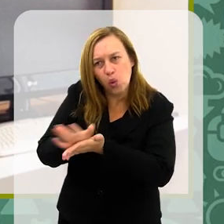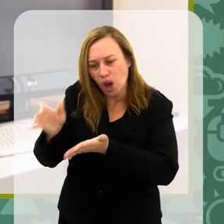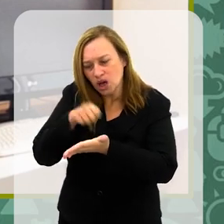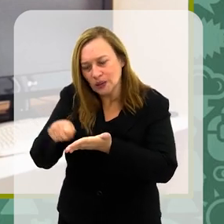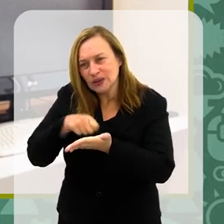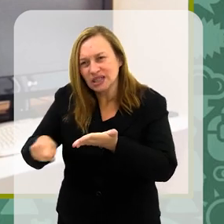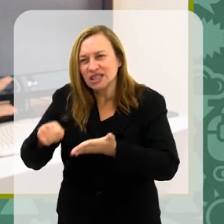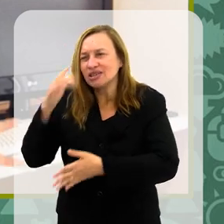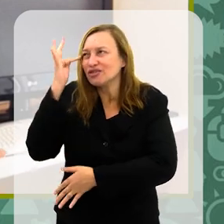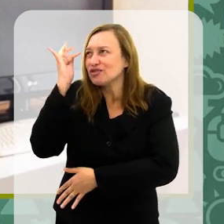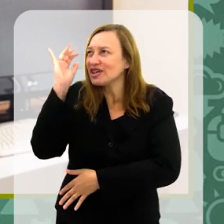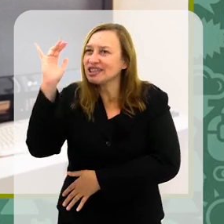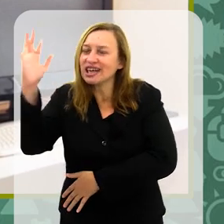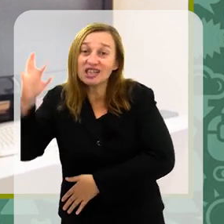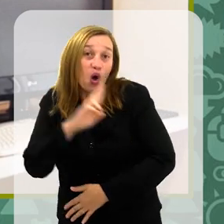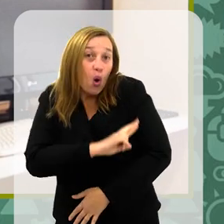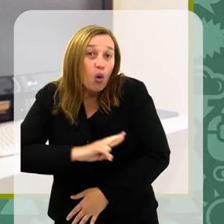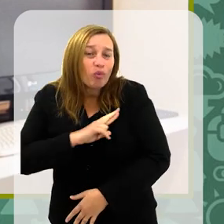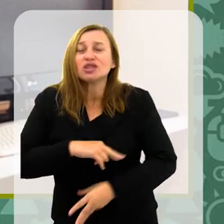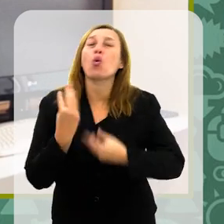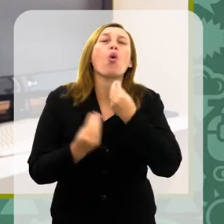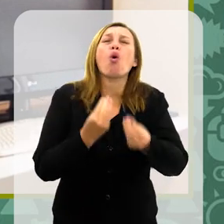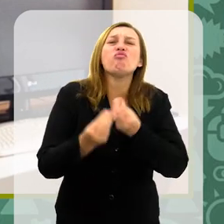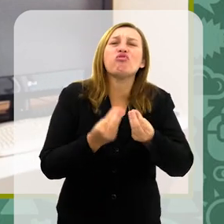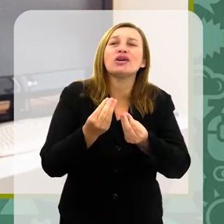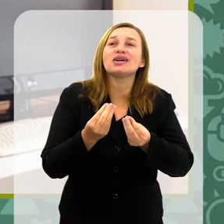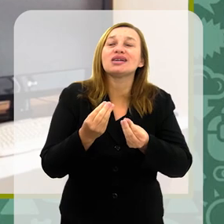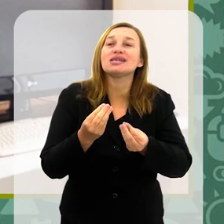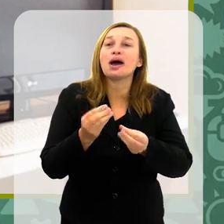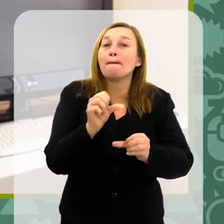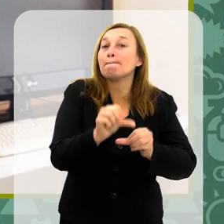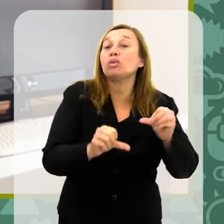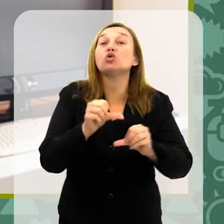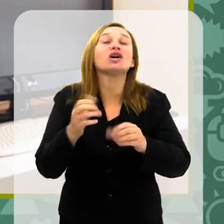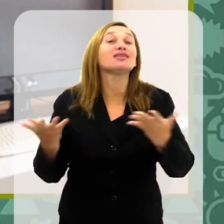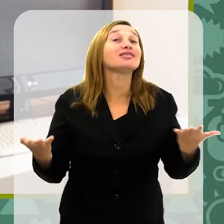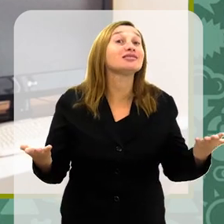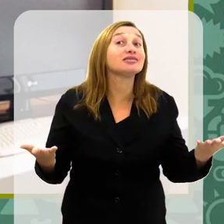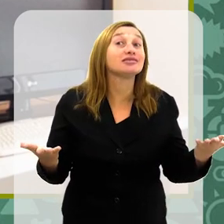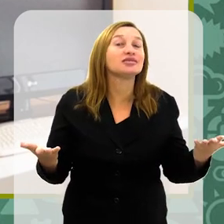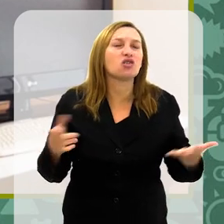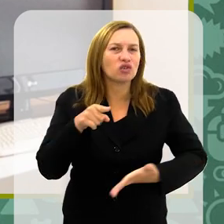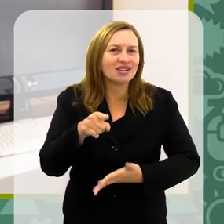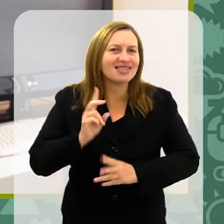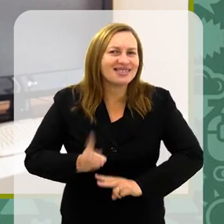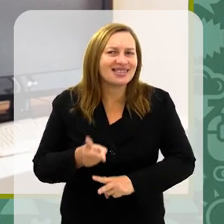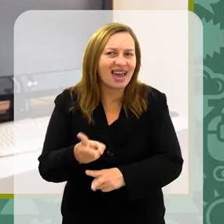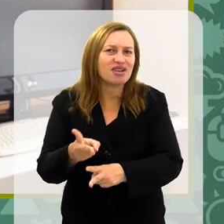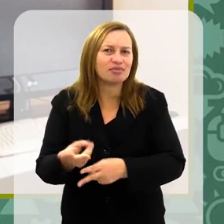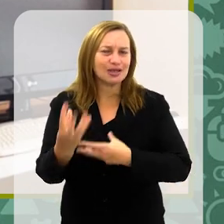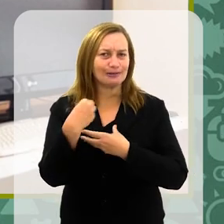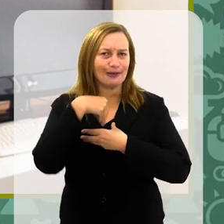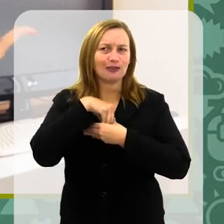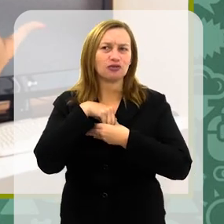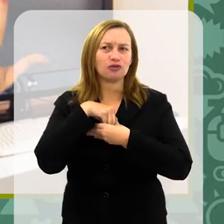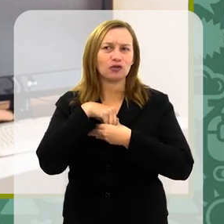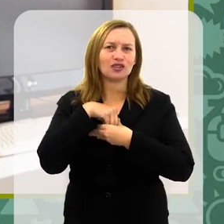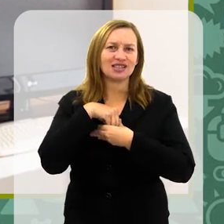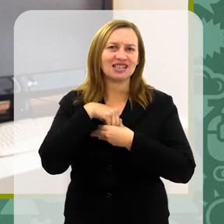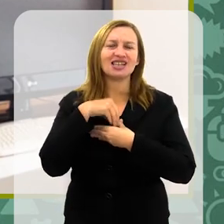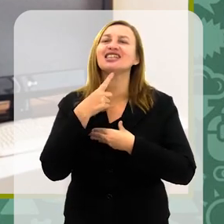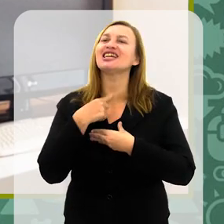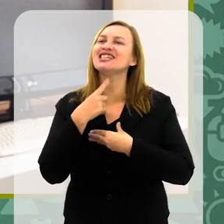livros, sobre fantasias, de romance também. Como é que foi essa transição? Foi uma coisa que sempre esteve com você, desde